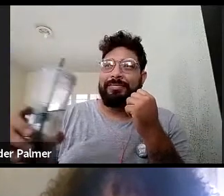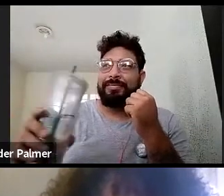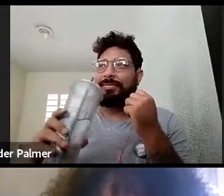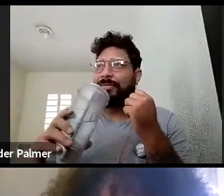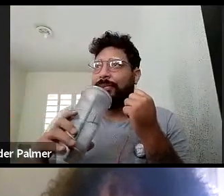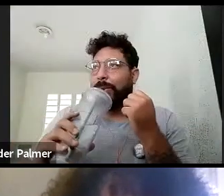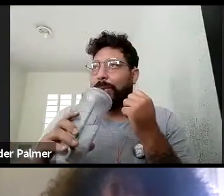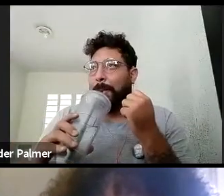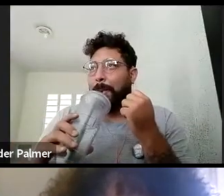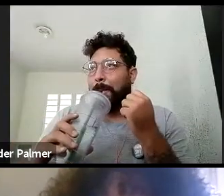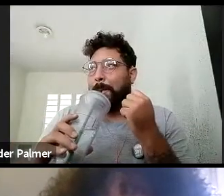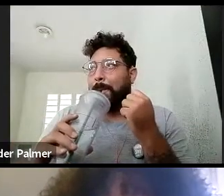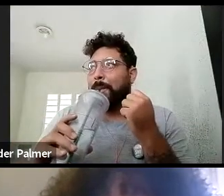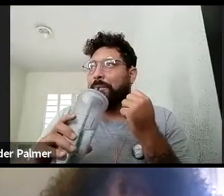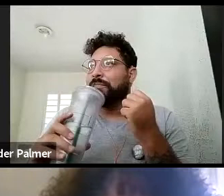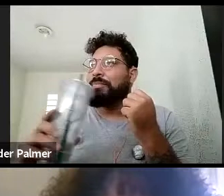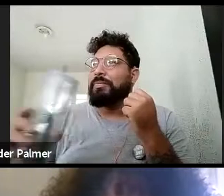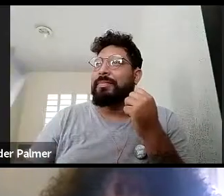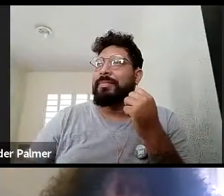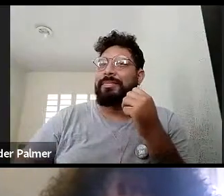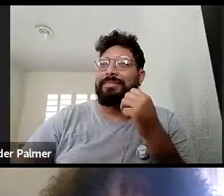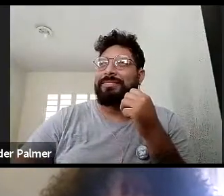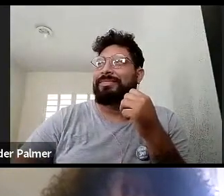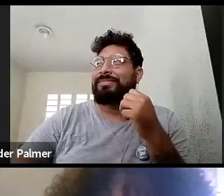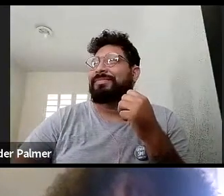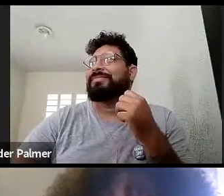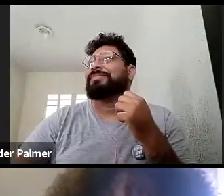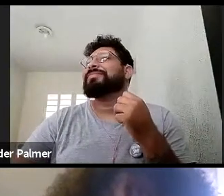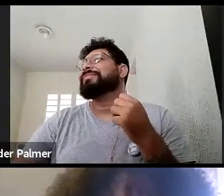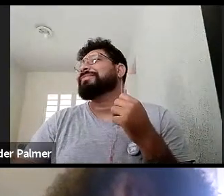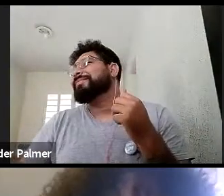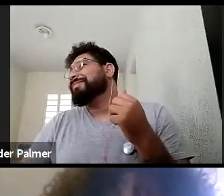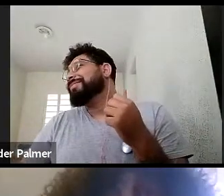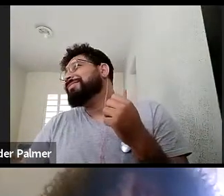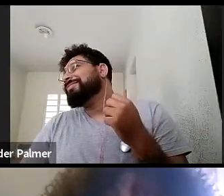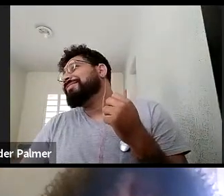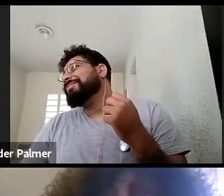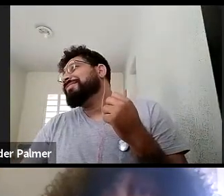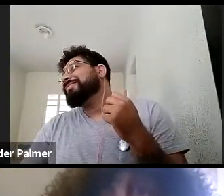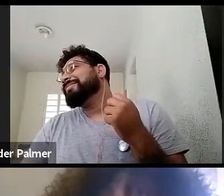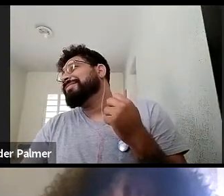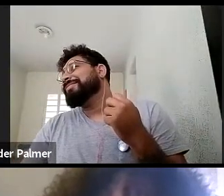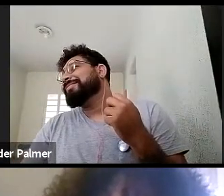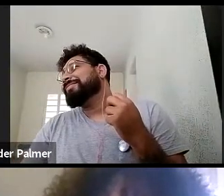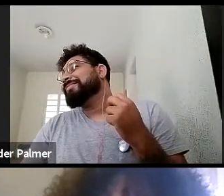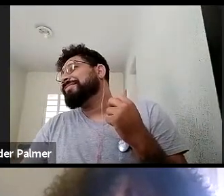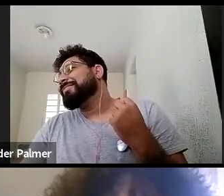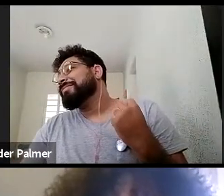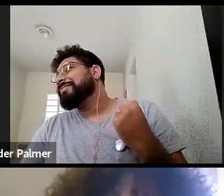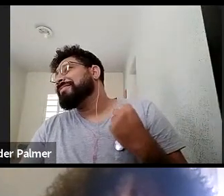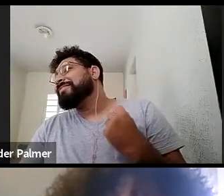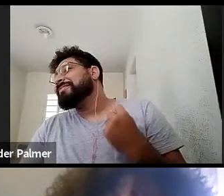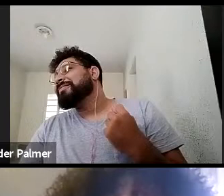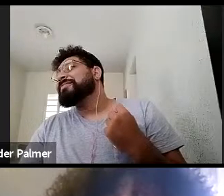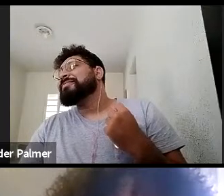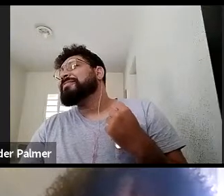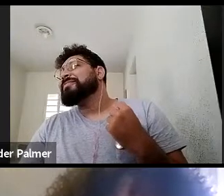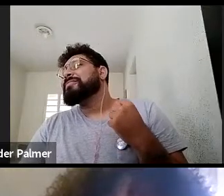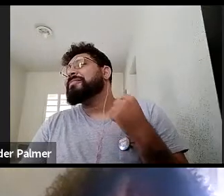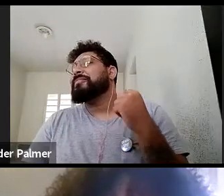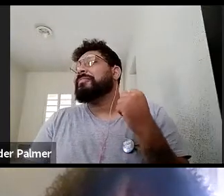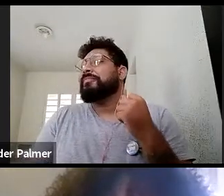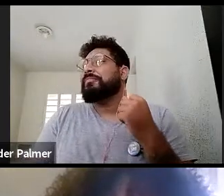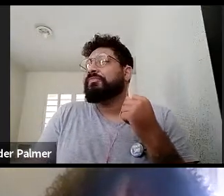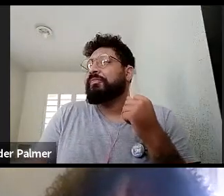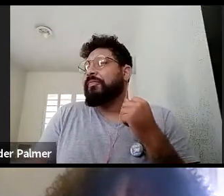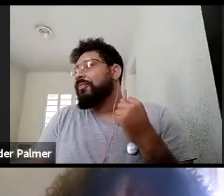não sei se, meninas, o que que... se houve um problema técnico aí, enfim, só para a